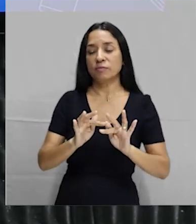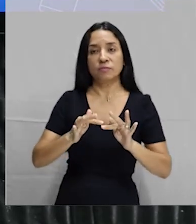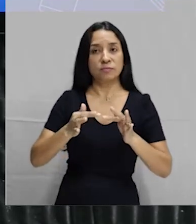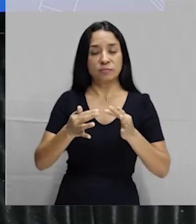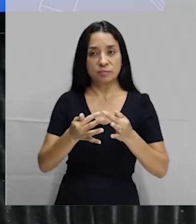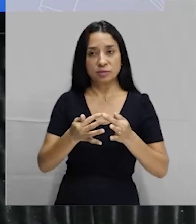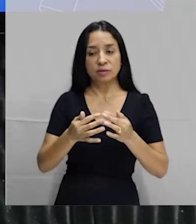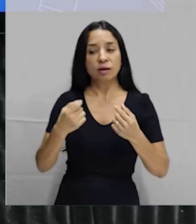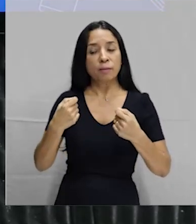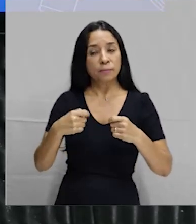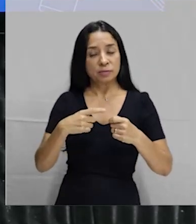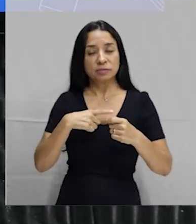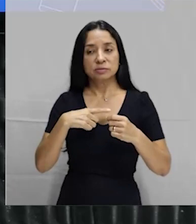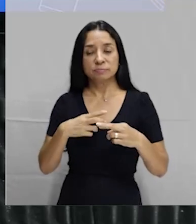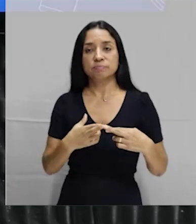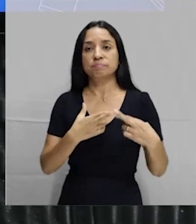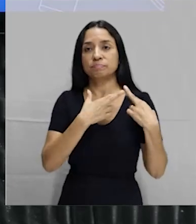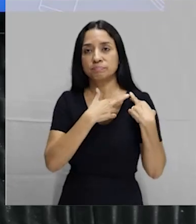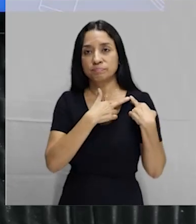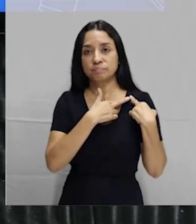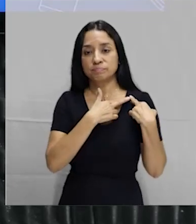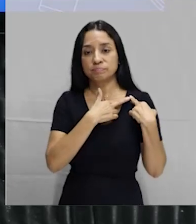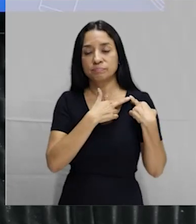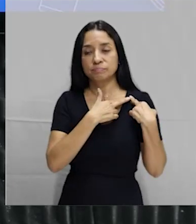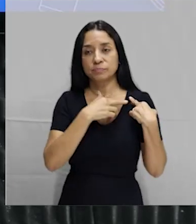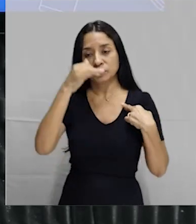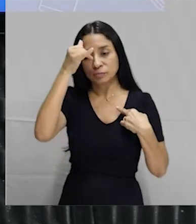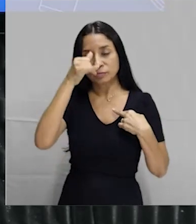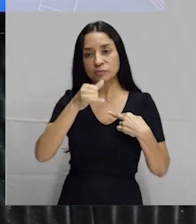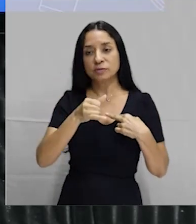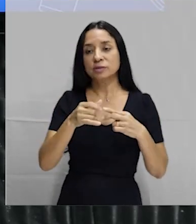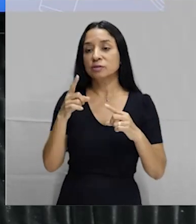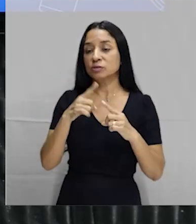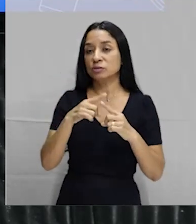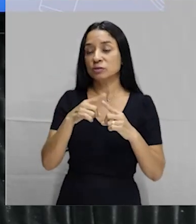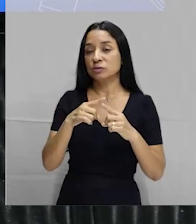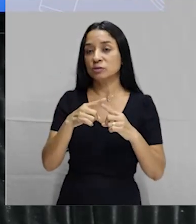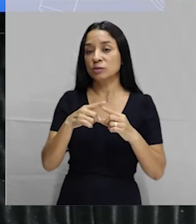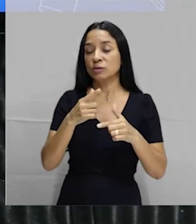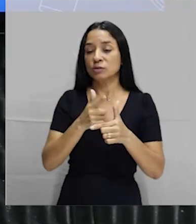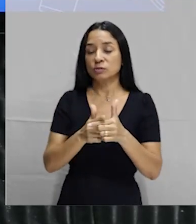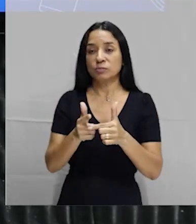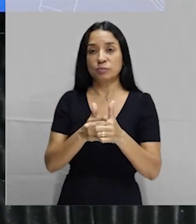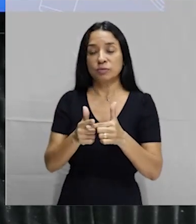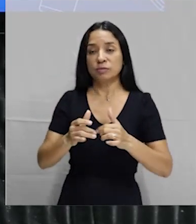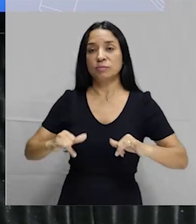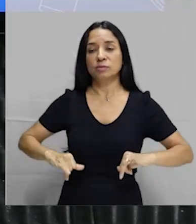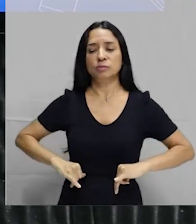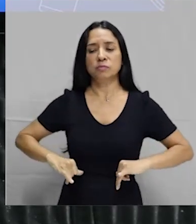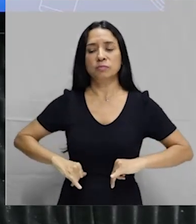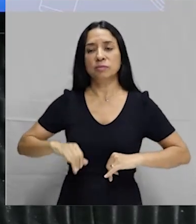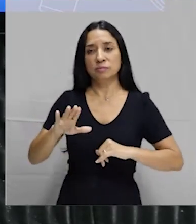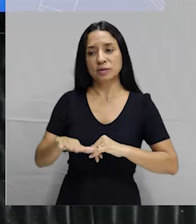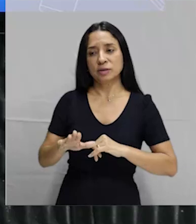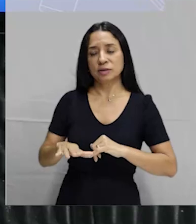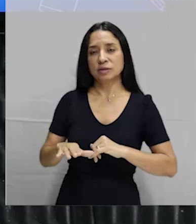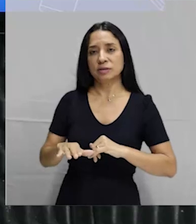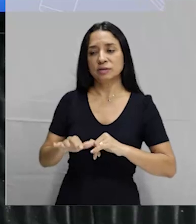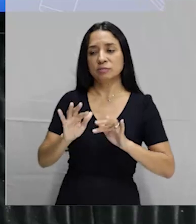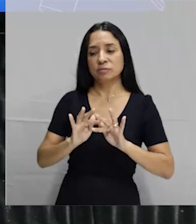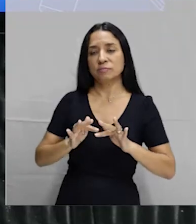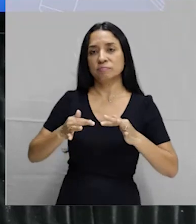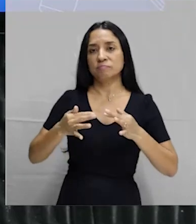as suas responsabilidades. Então, para evitar esse tipo de dor de cabeça, evitar sofrimento para a criança, para os pais,